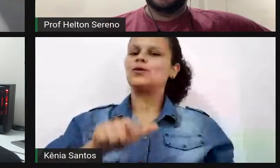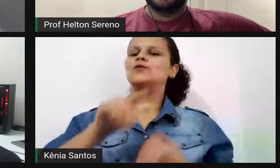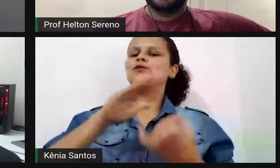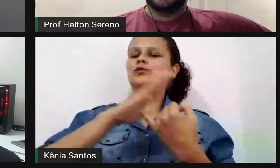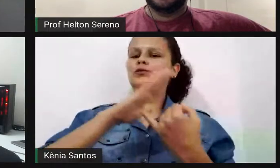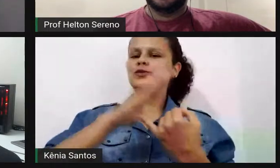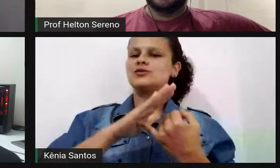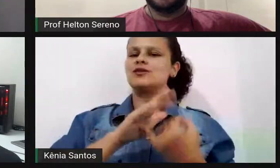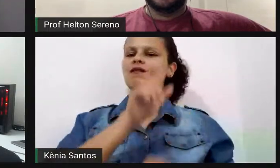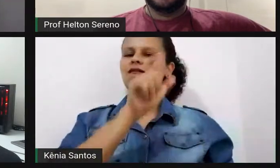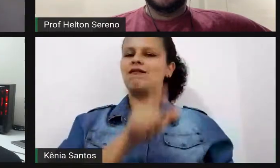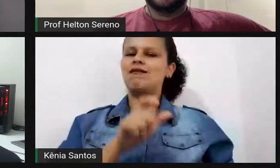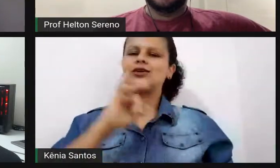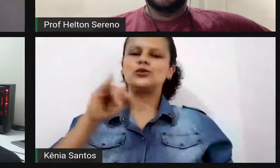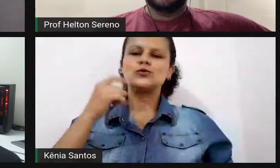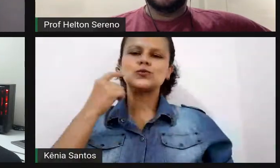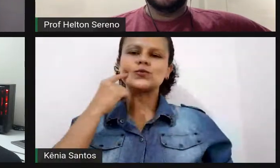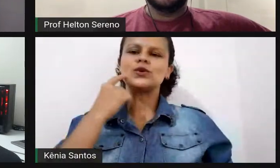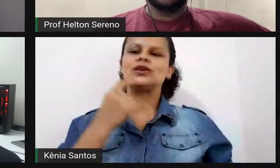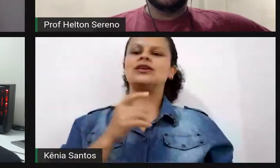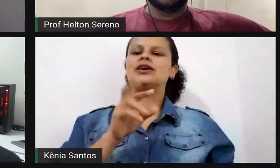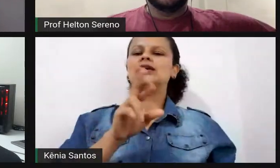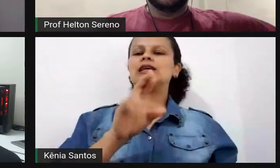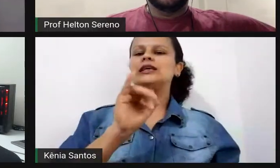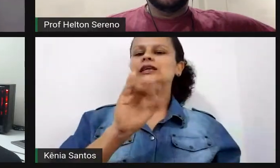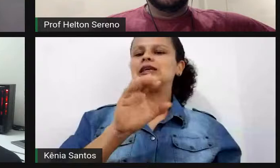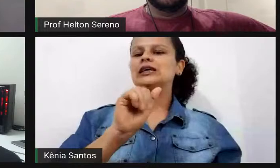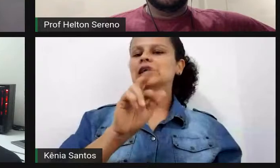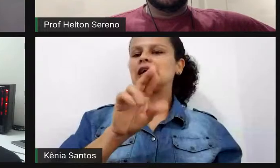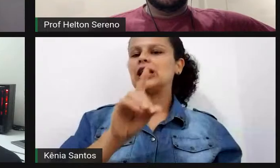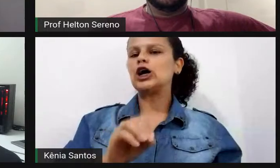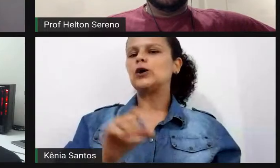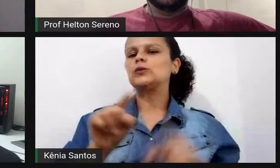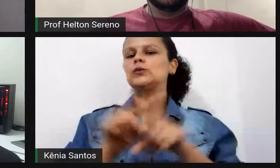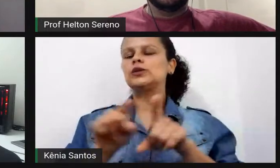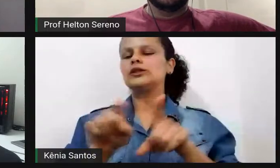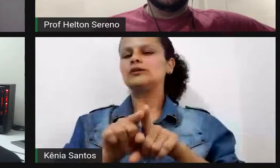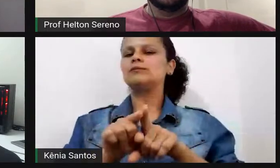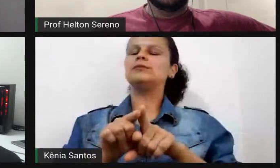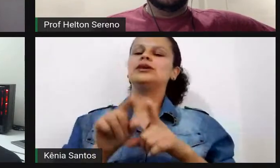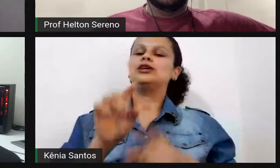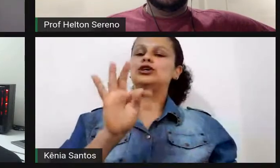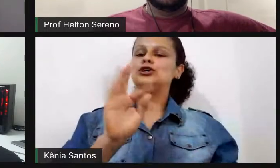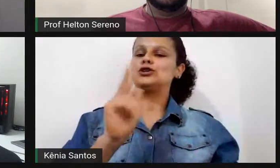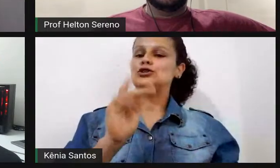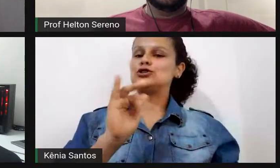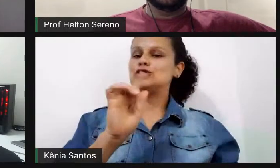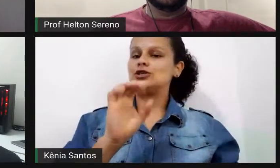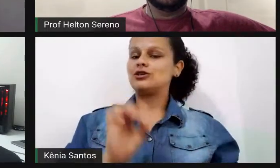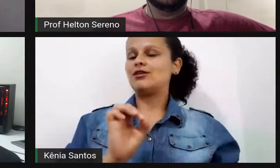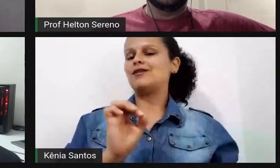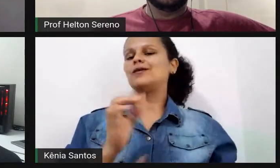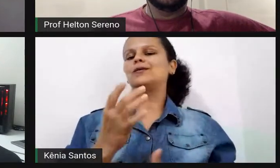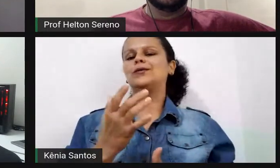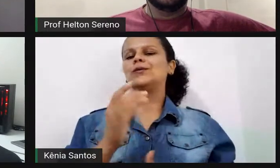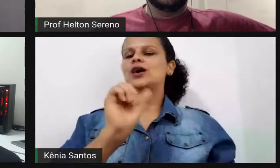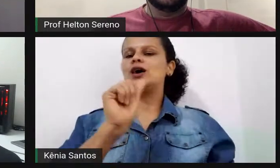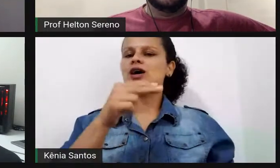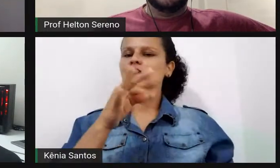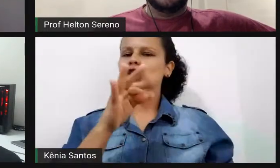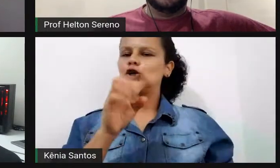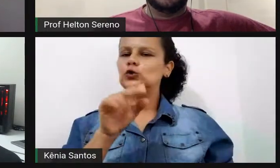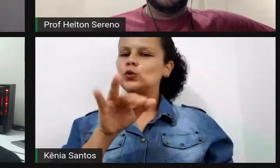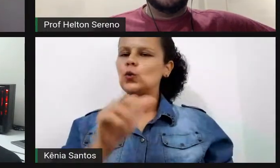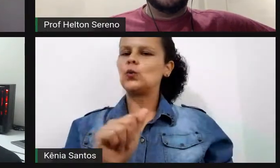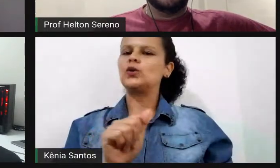Joaquina, ao Ricardo, ao Tiago, à Antônia, e os outros colegas que têm lutado, assim, sem medir esforços para